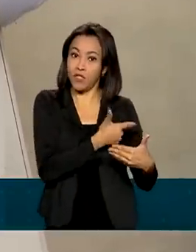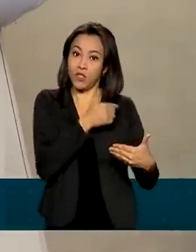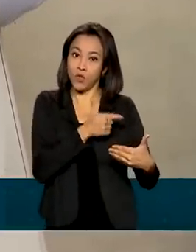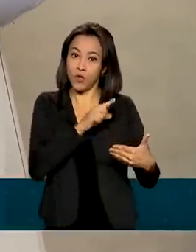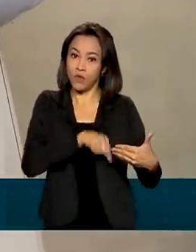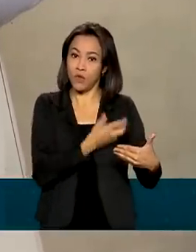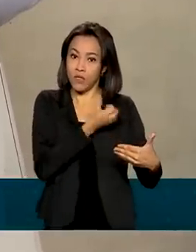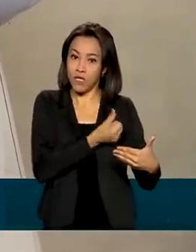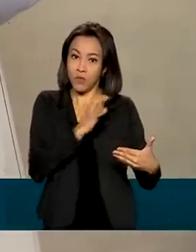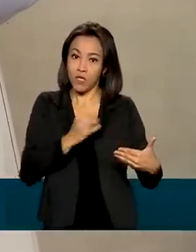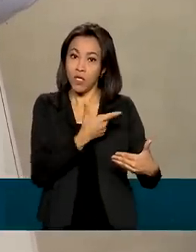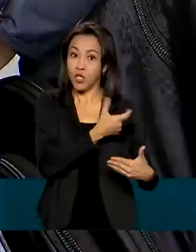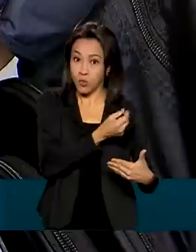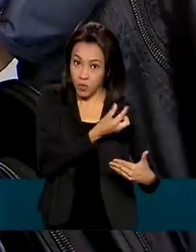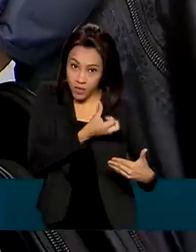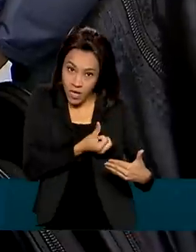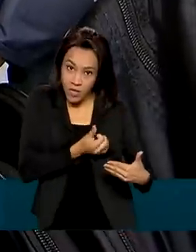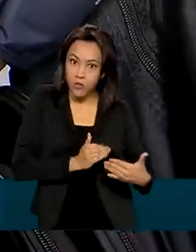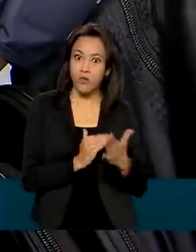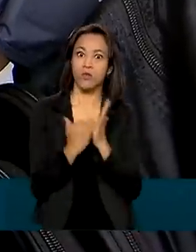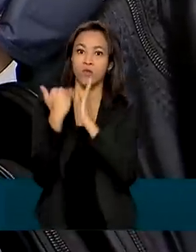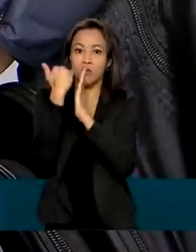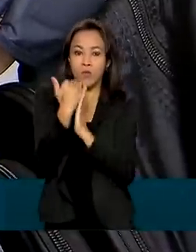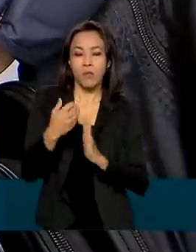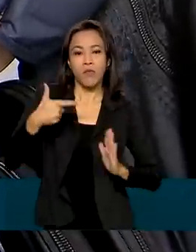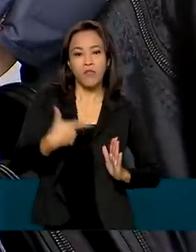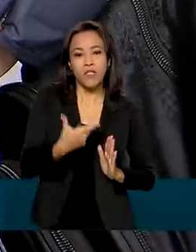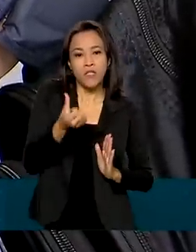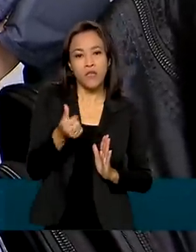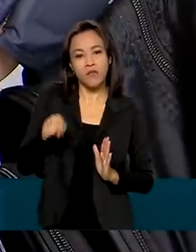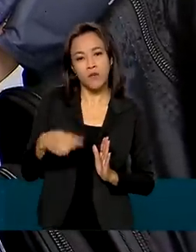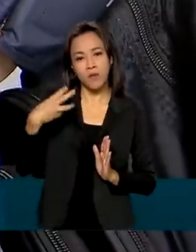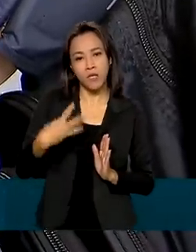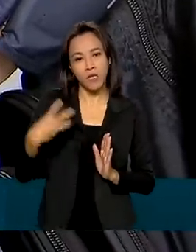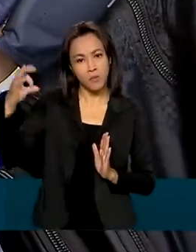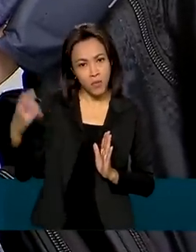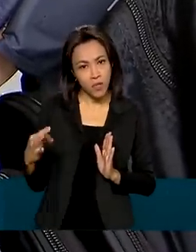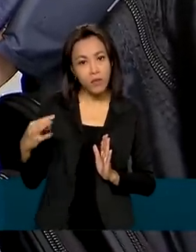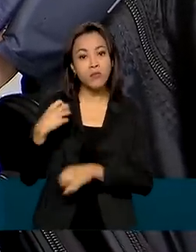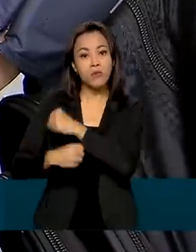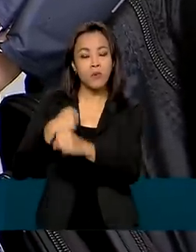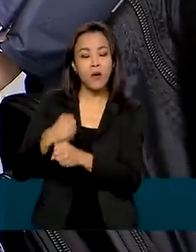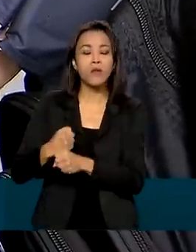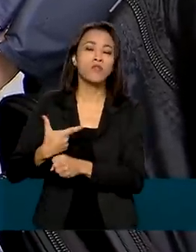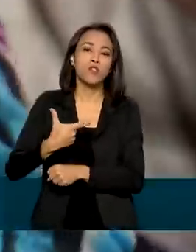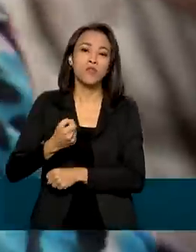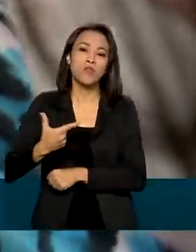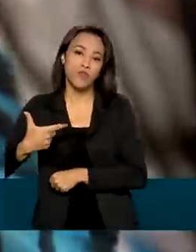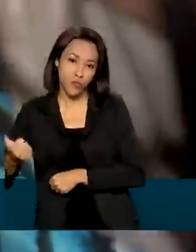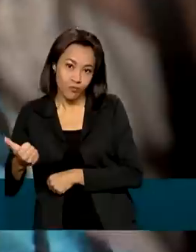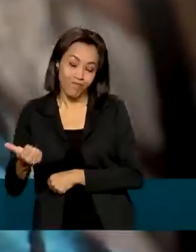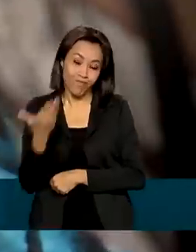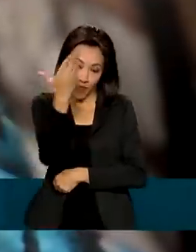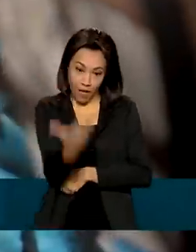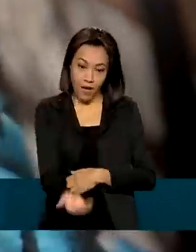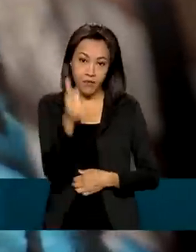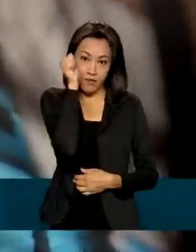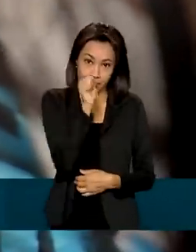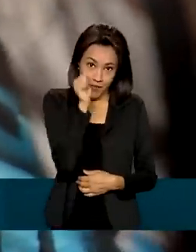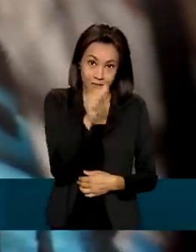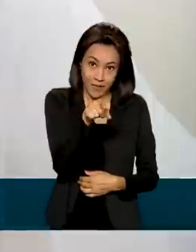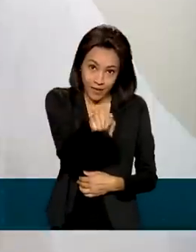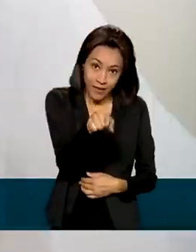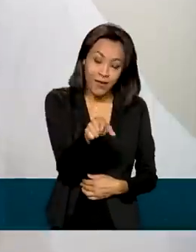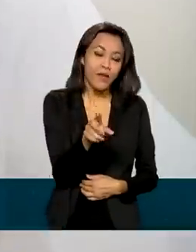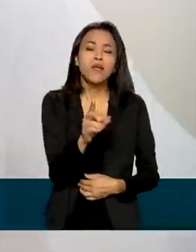% em 2006, subiu para 26,3% em 2021. A dona de casa, Maria